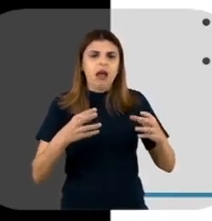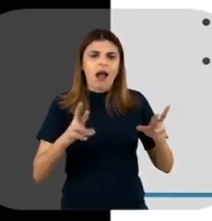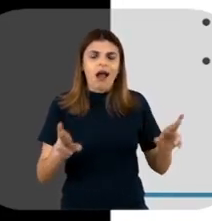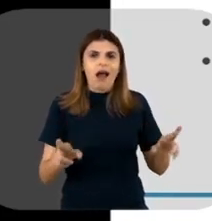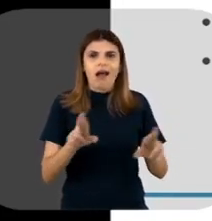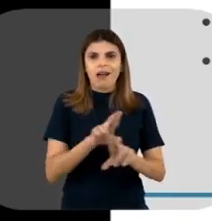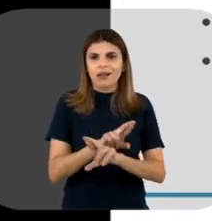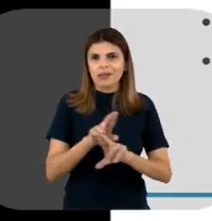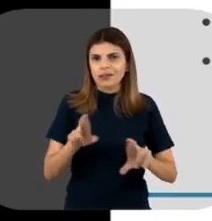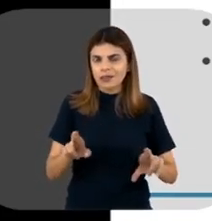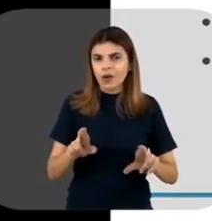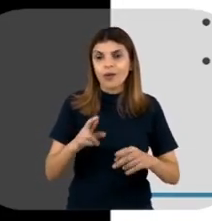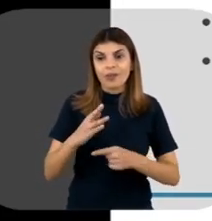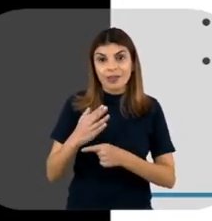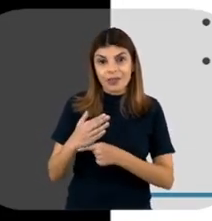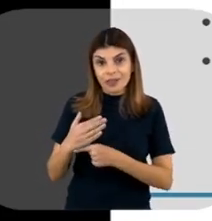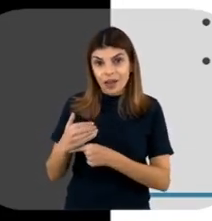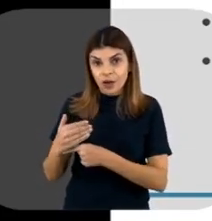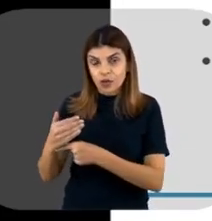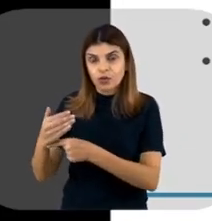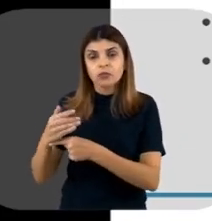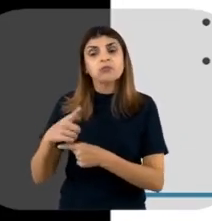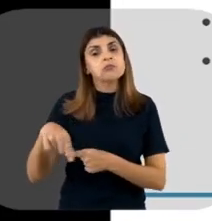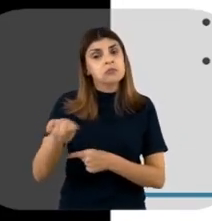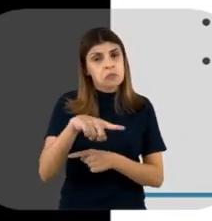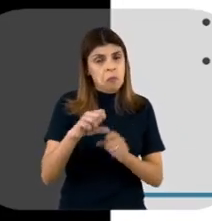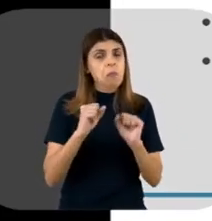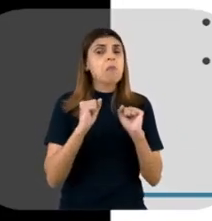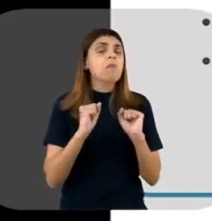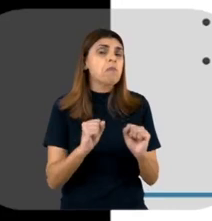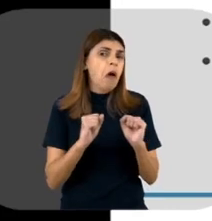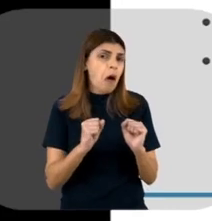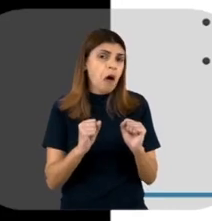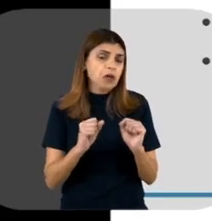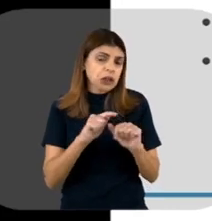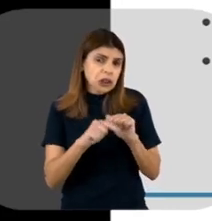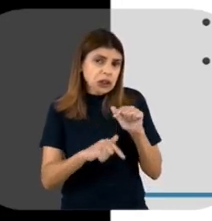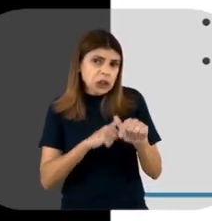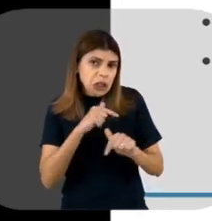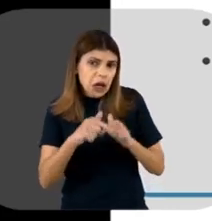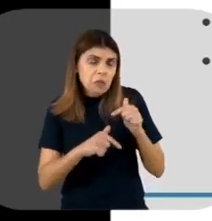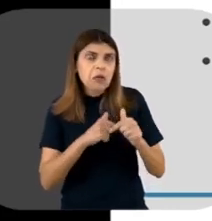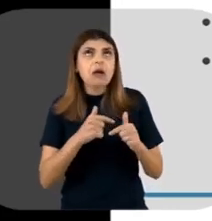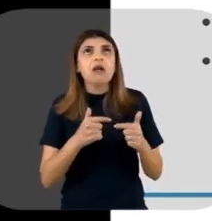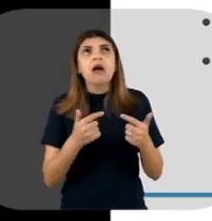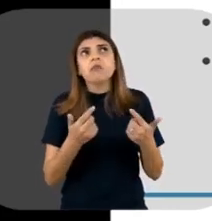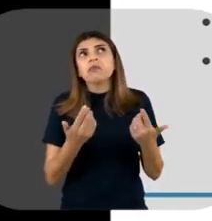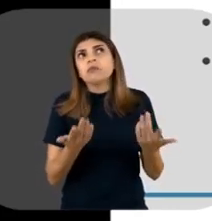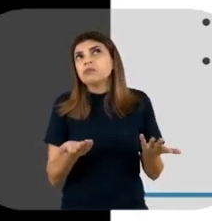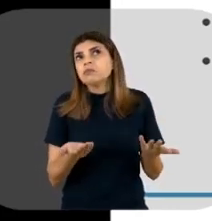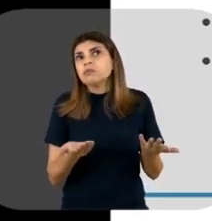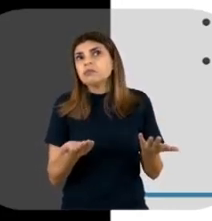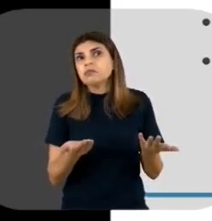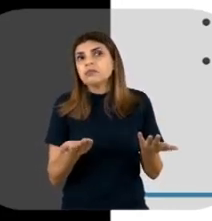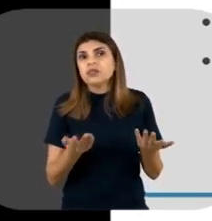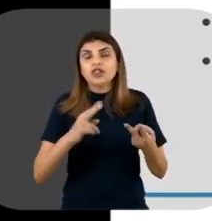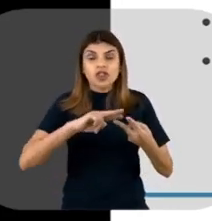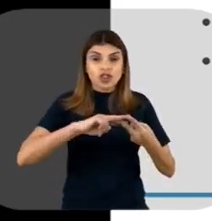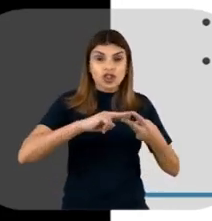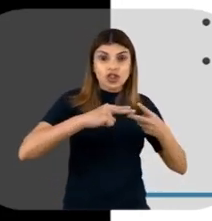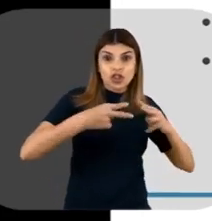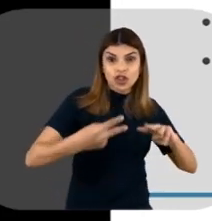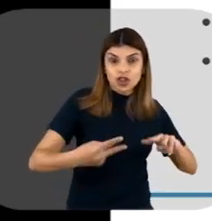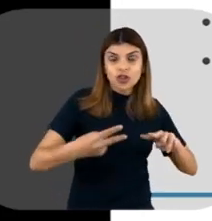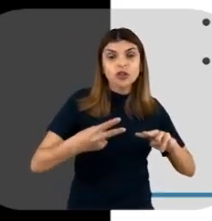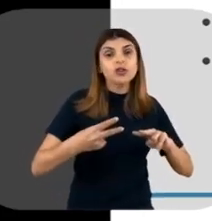relação à tecnologia do DNA recombinante, porque você pode, de certa forma, trabalhar com genes